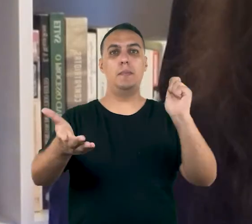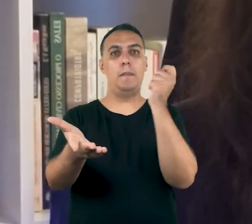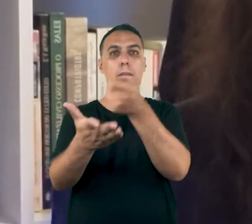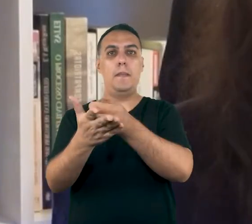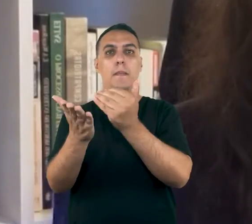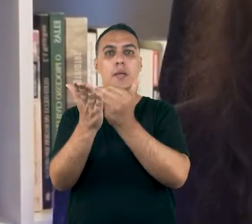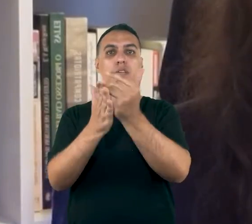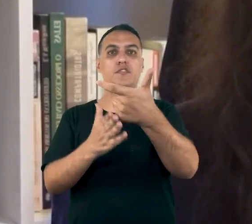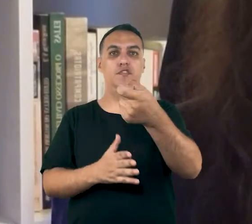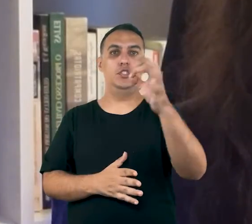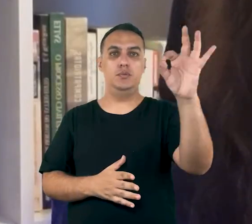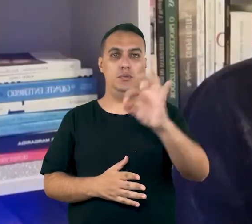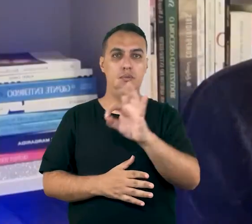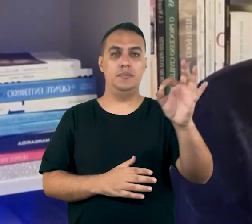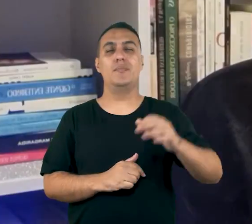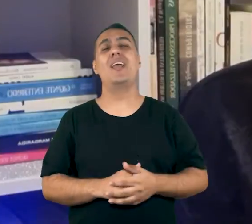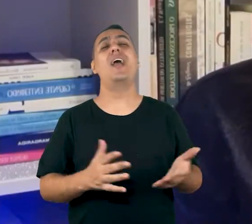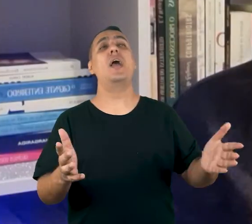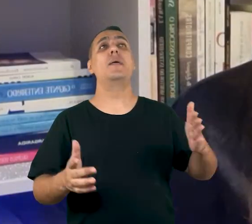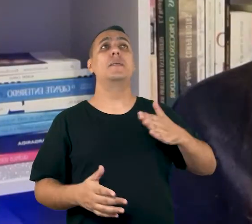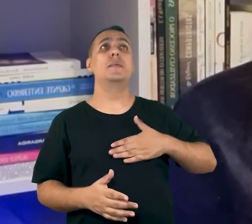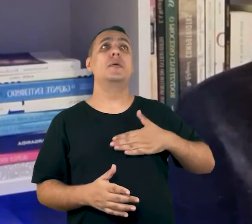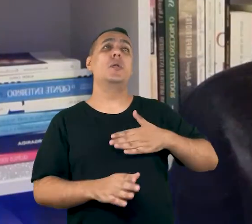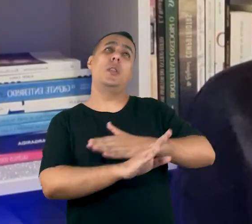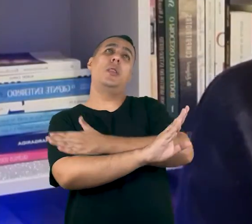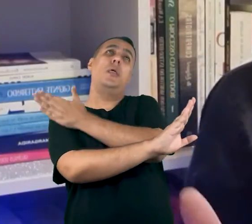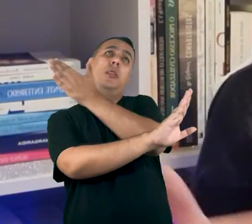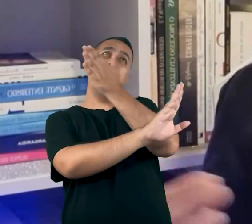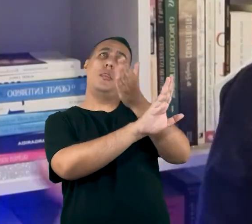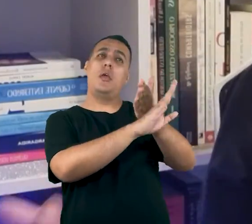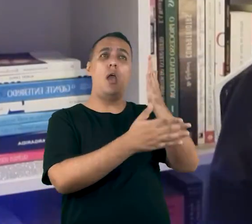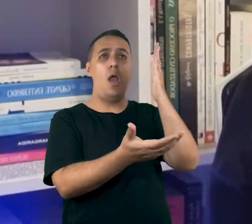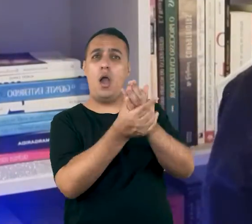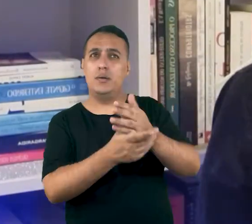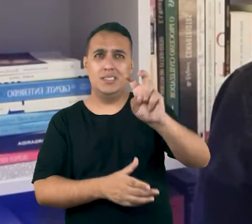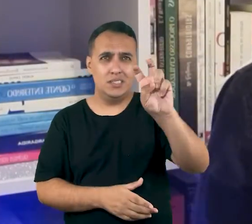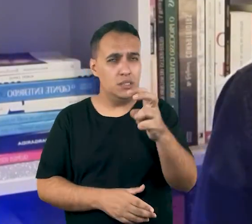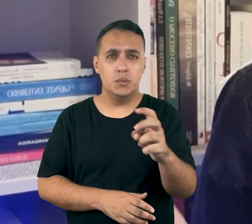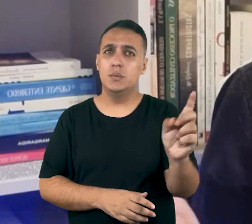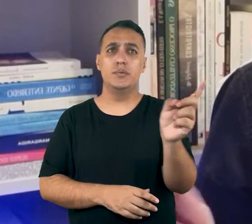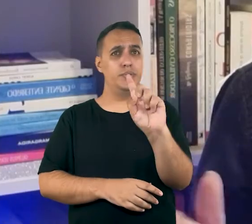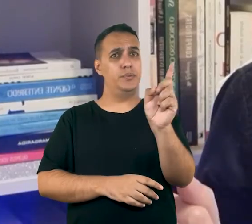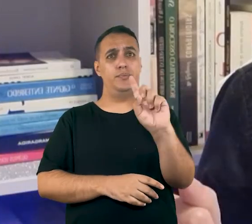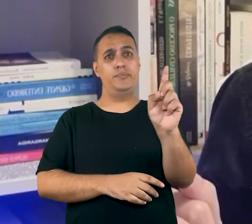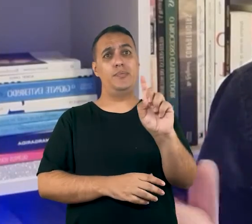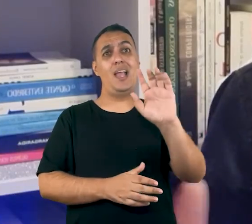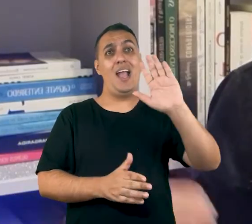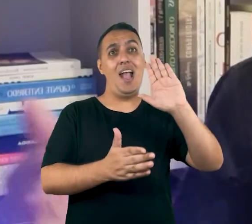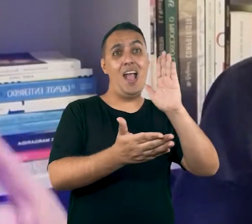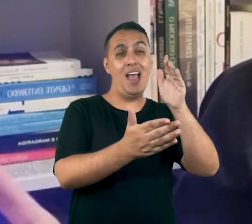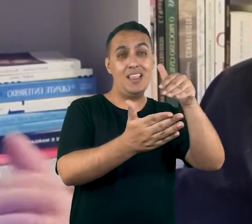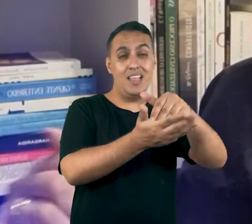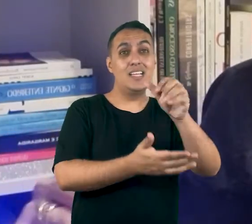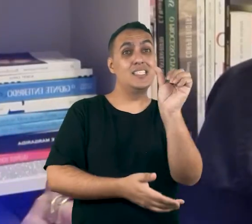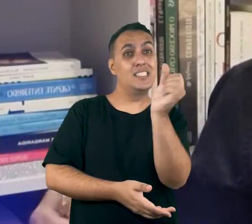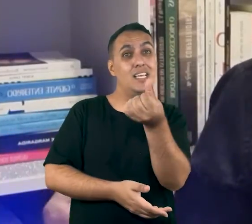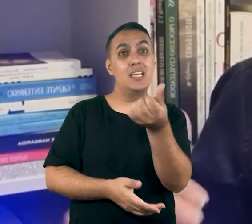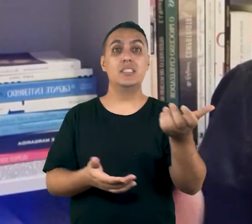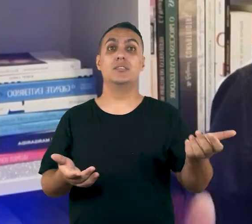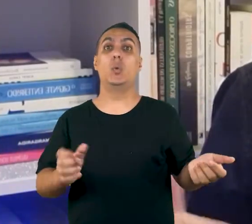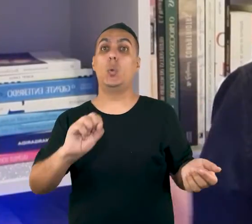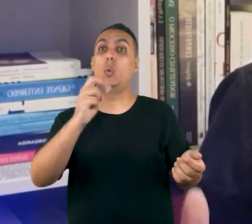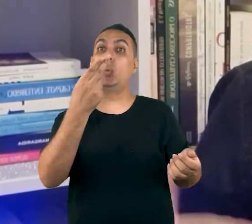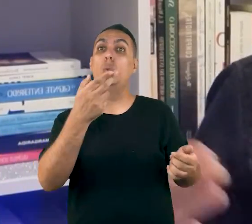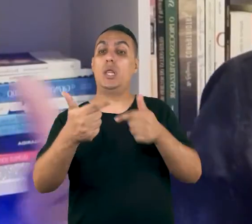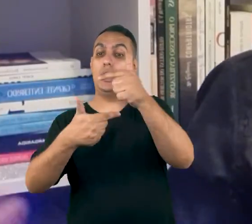remuneradas com 20%. Ah, mas a minha jornada não termina às 5 da manhã, a minha jornada termina às 6 ou a minha